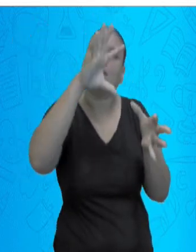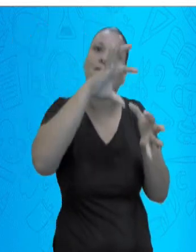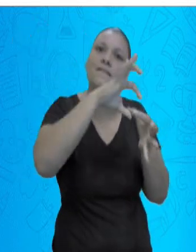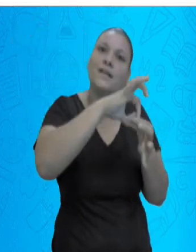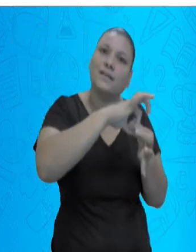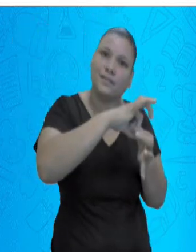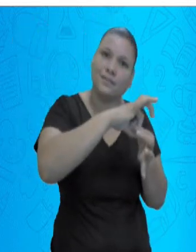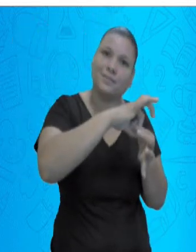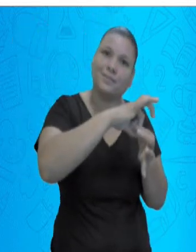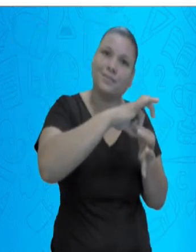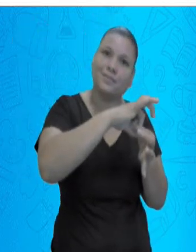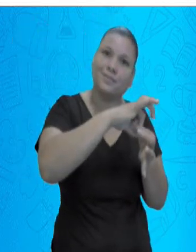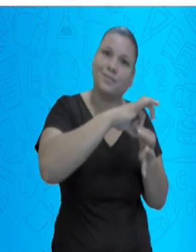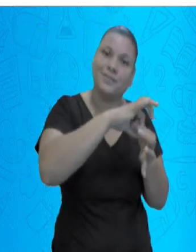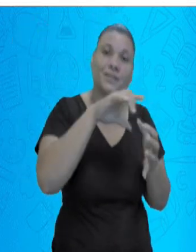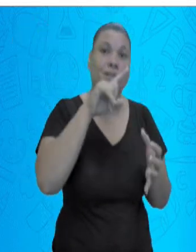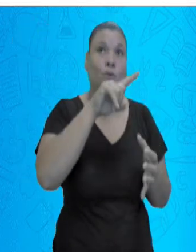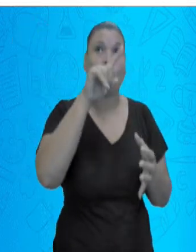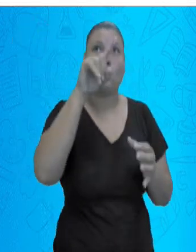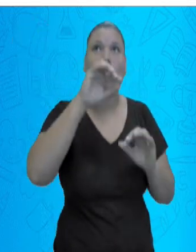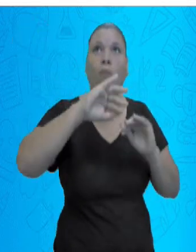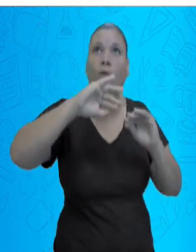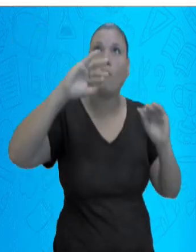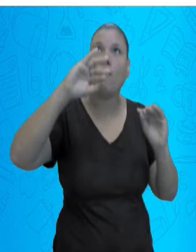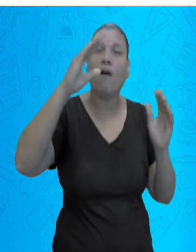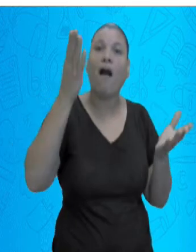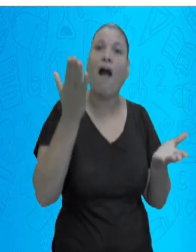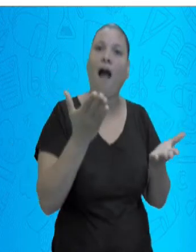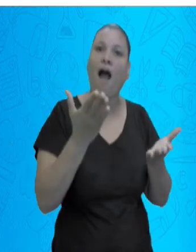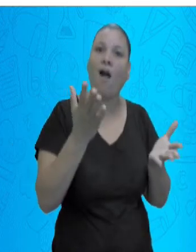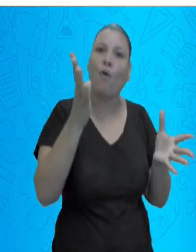Olha. Olha aqui.